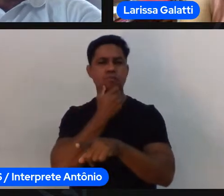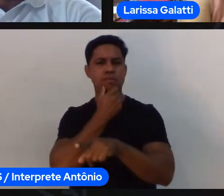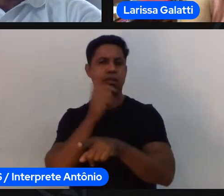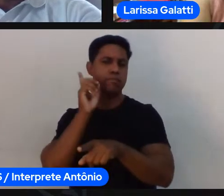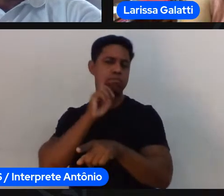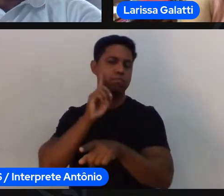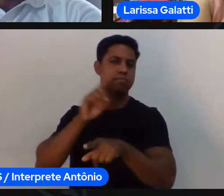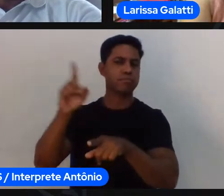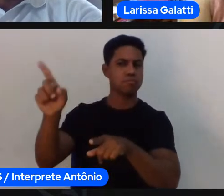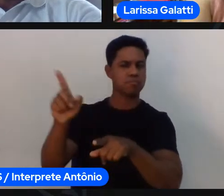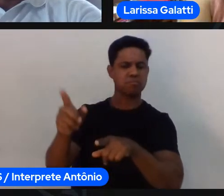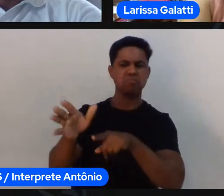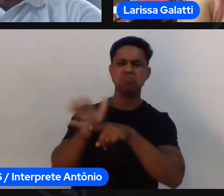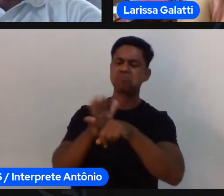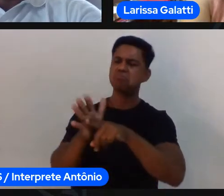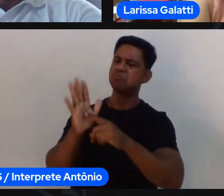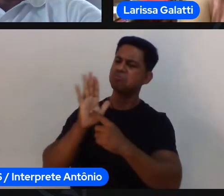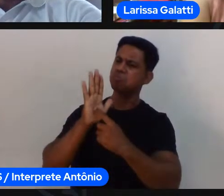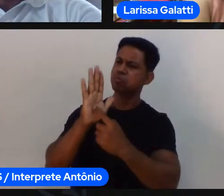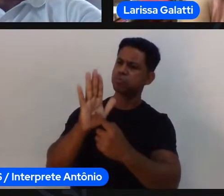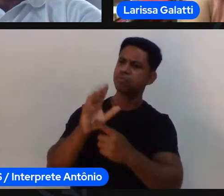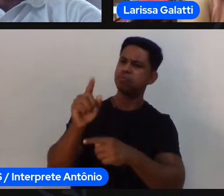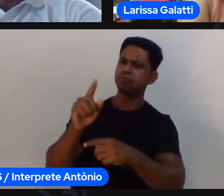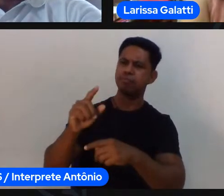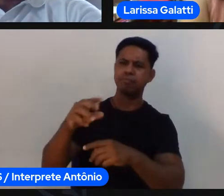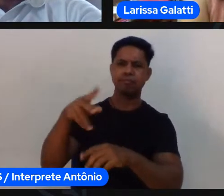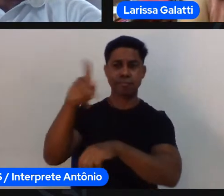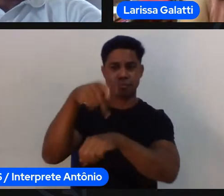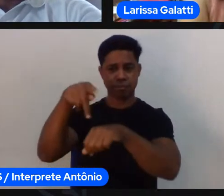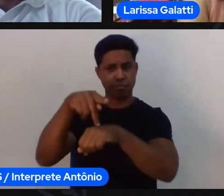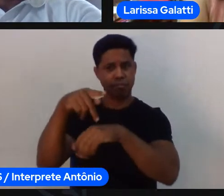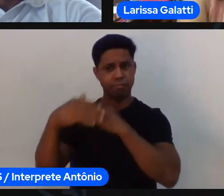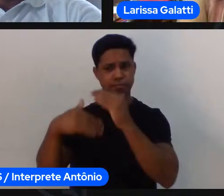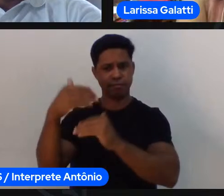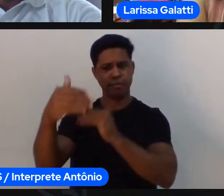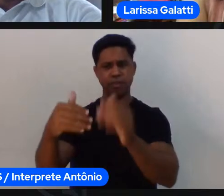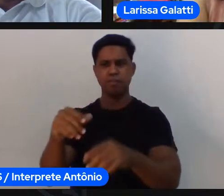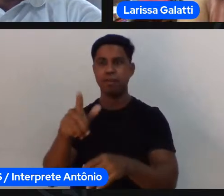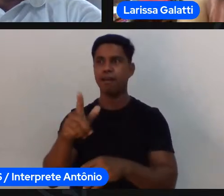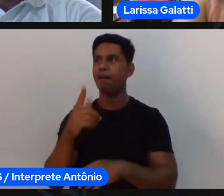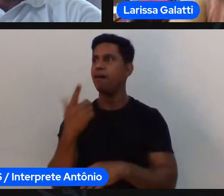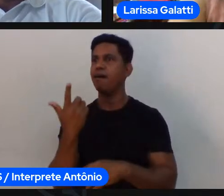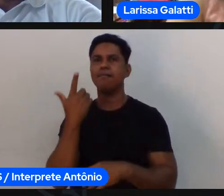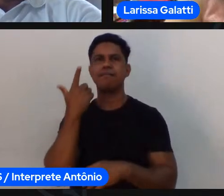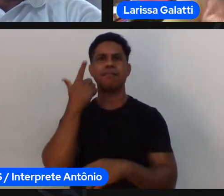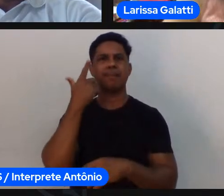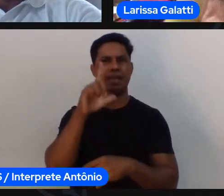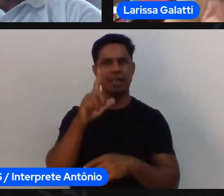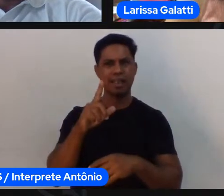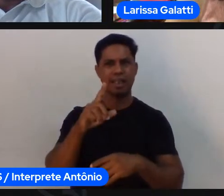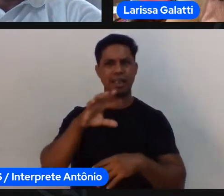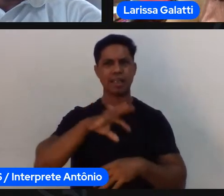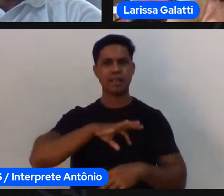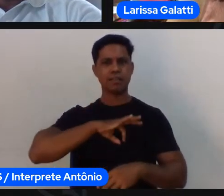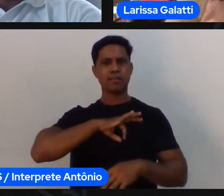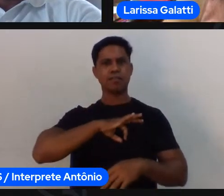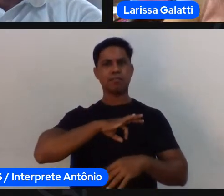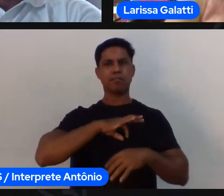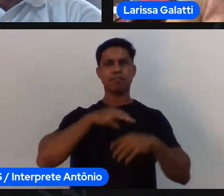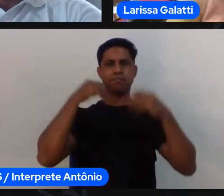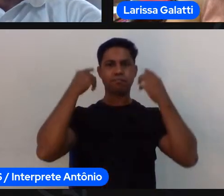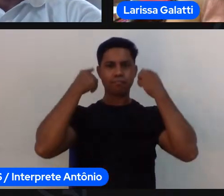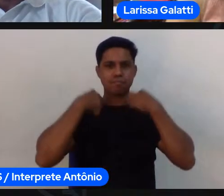países desenvolvidos né eles não ganham medalha só porque eles têm mais equipamentos esportivos eles também têm uma cultura esportiva